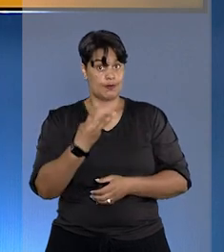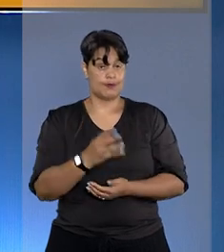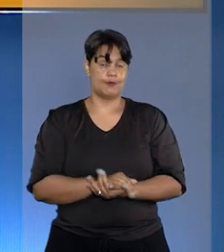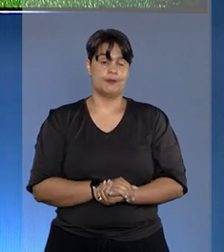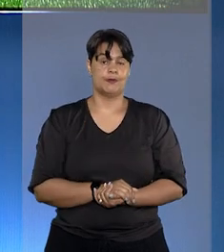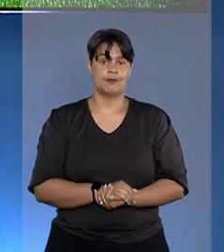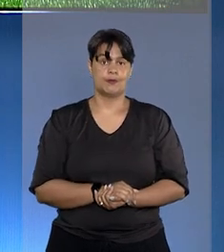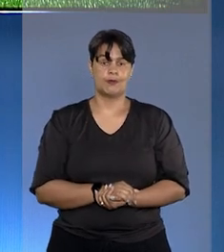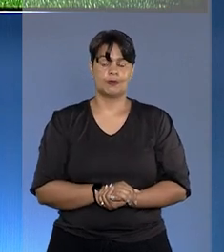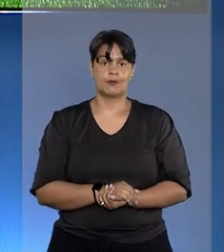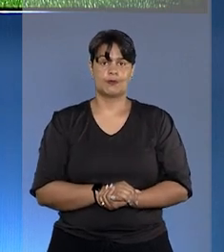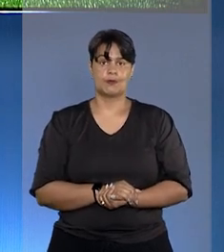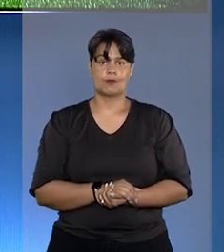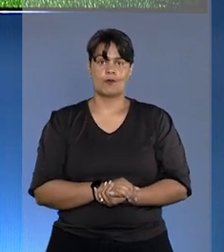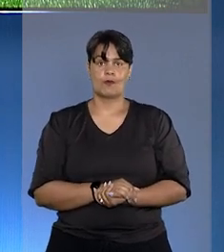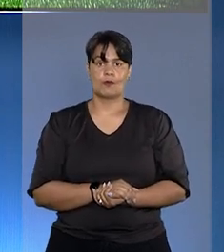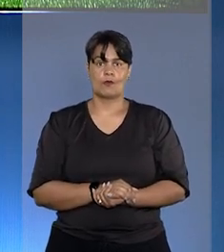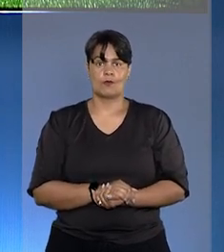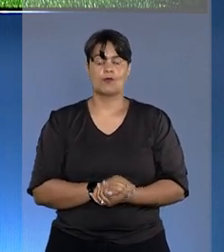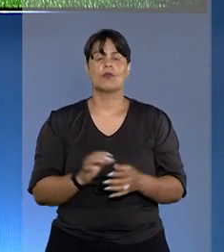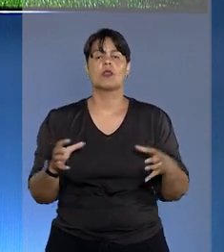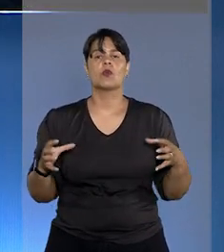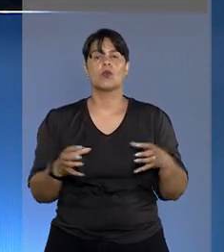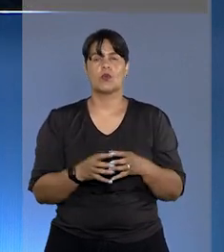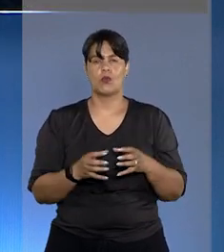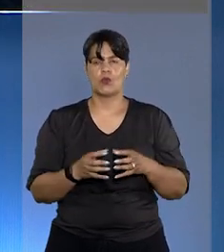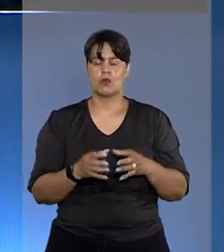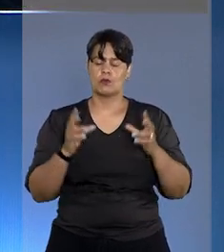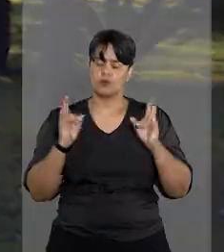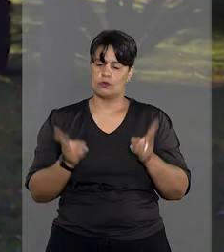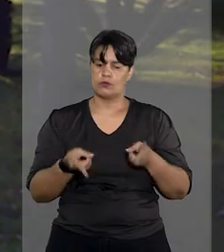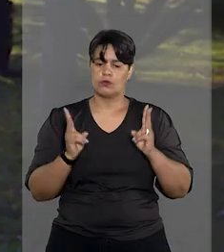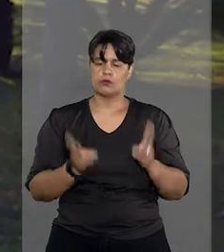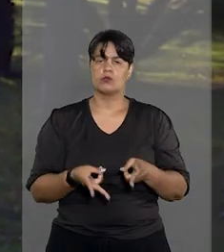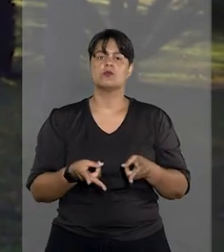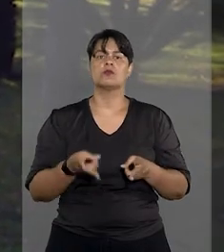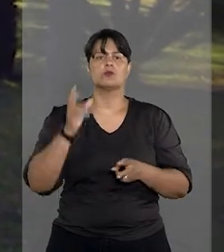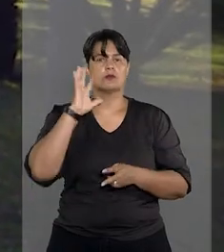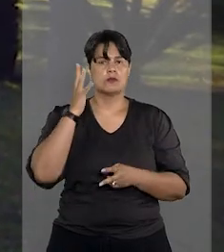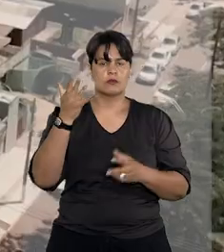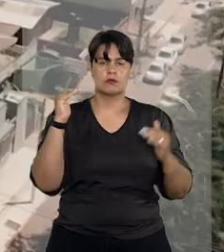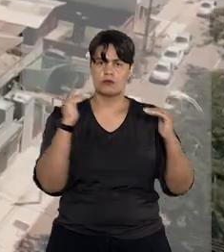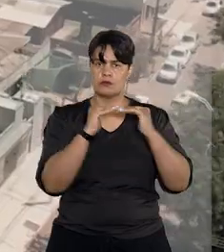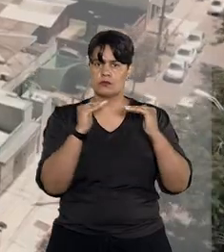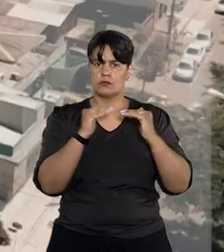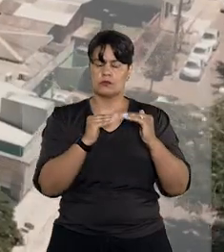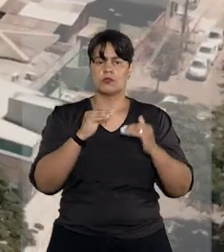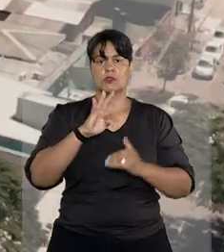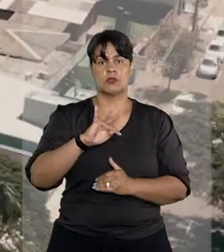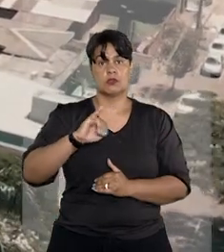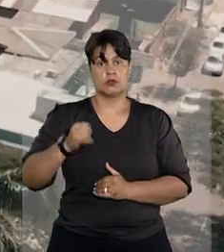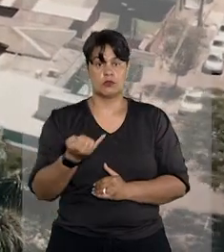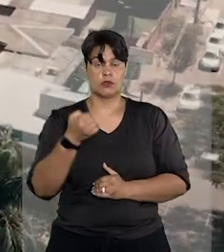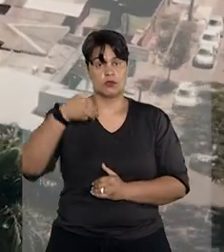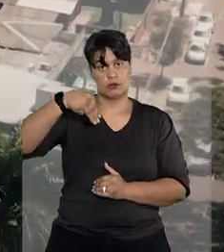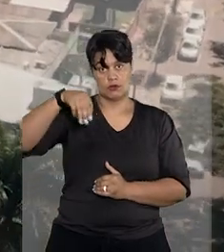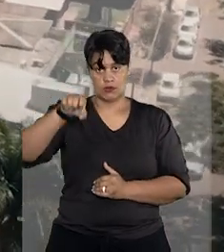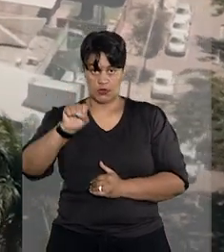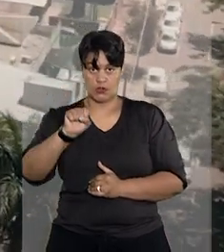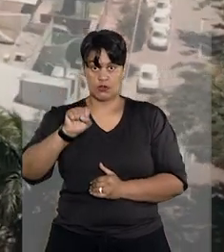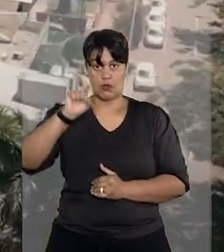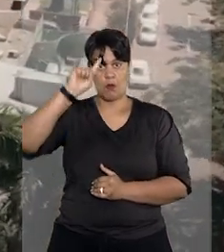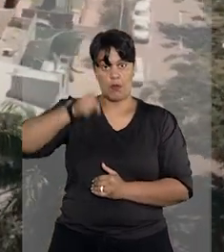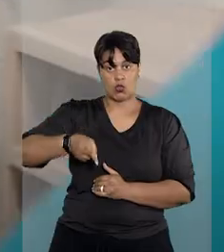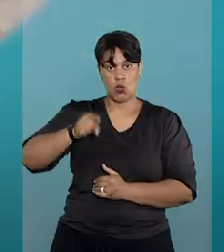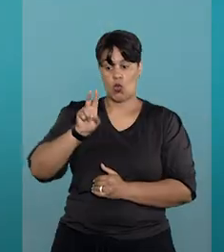O colegiado manteve decisão do Tribunal de Justiça de Mato Grosso do Sul que determinou que a Unimed Dourados